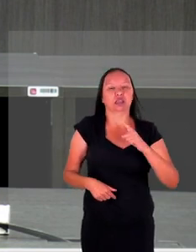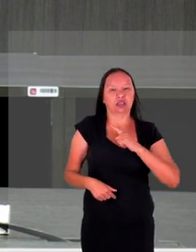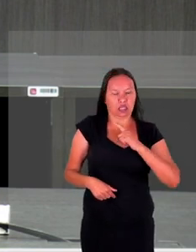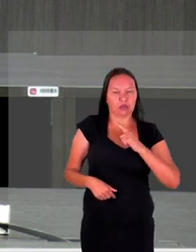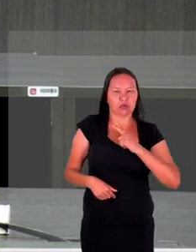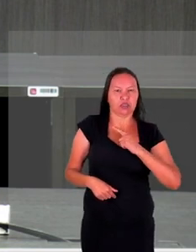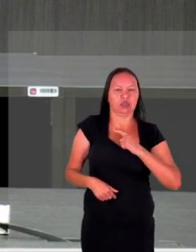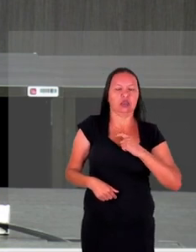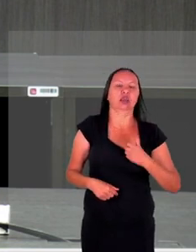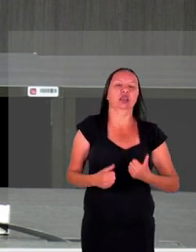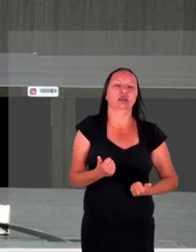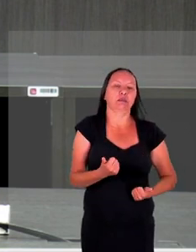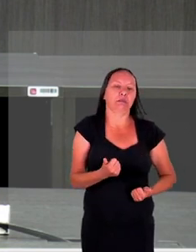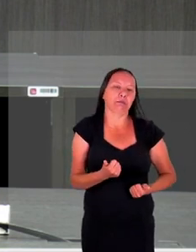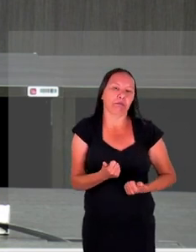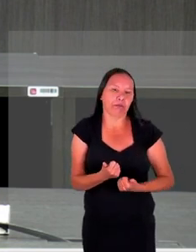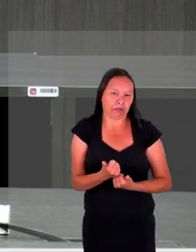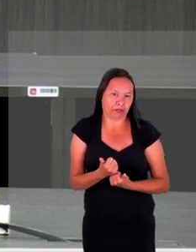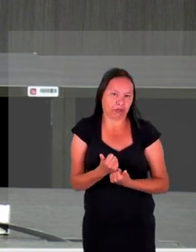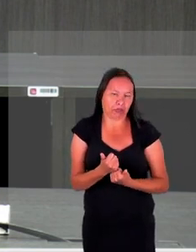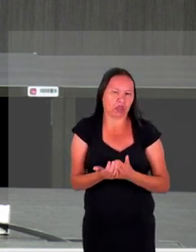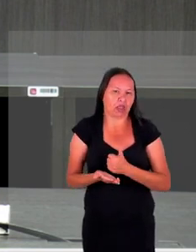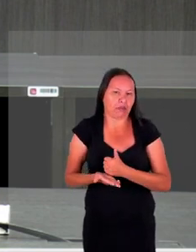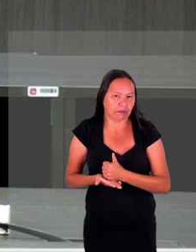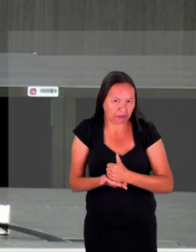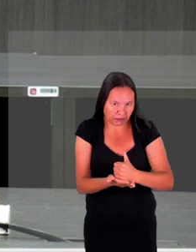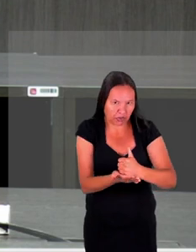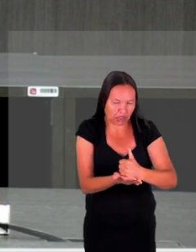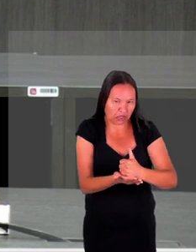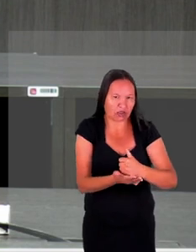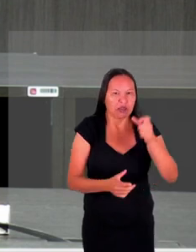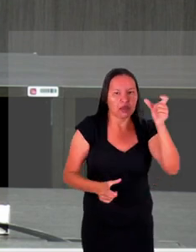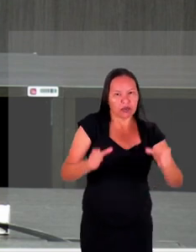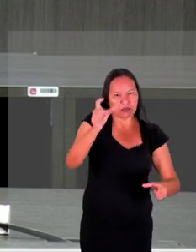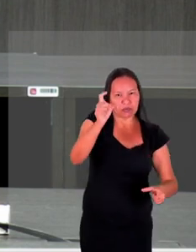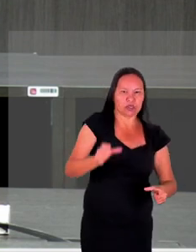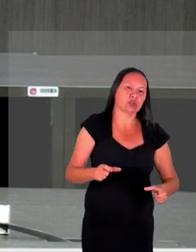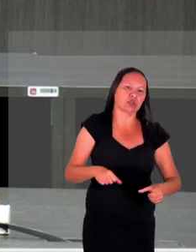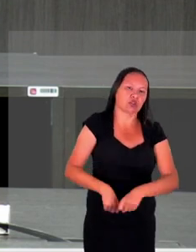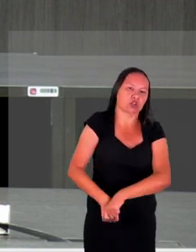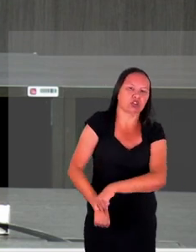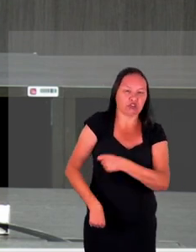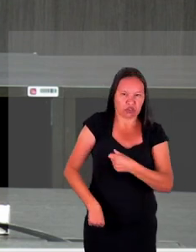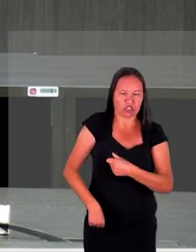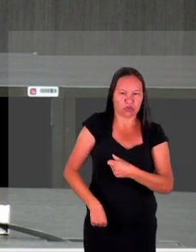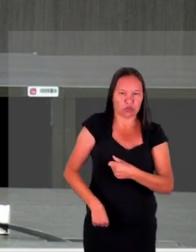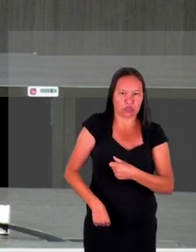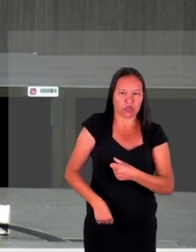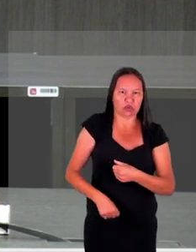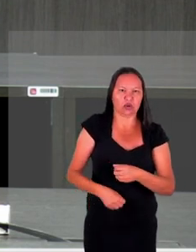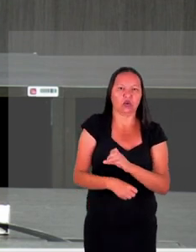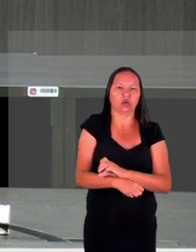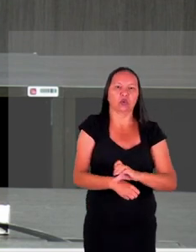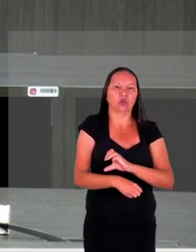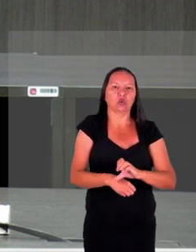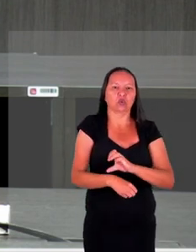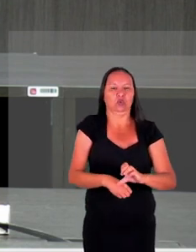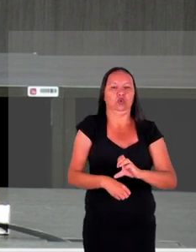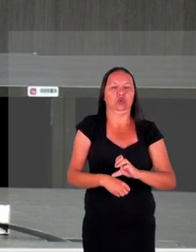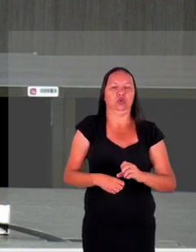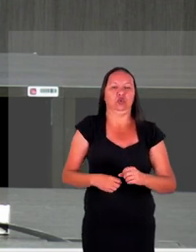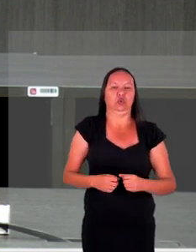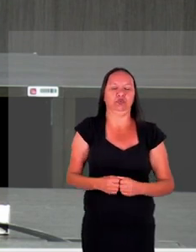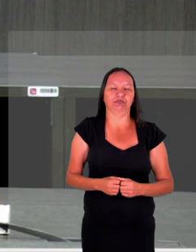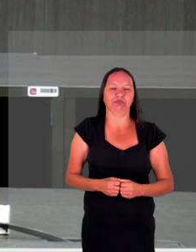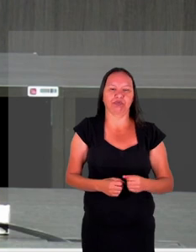se encontram vitimadas acho que a Clara que levantou a mãozinha ali vai